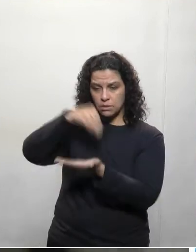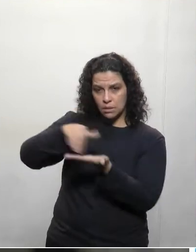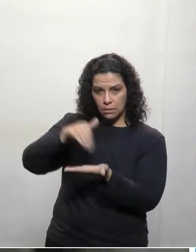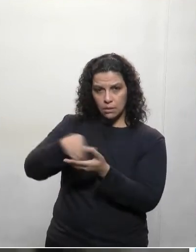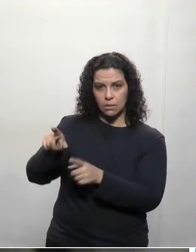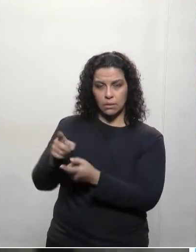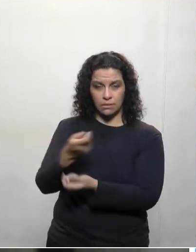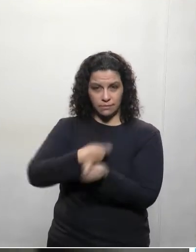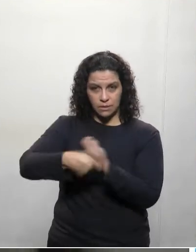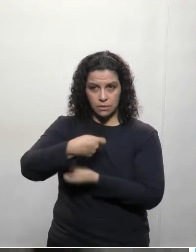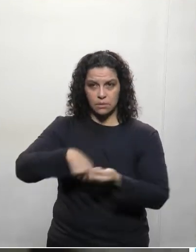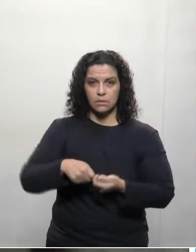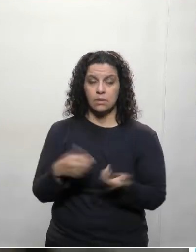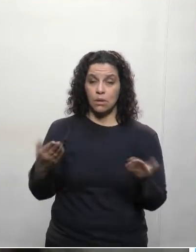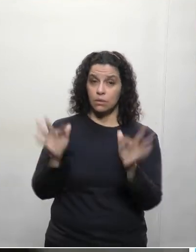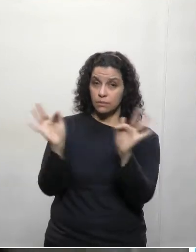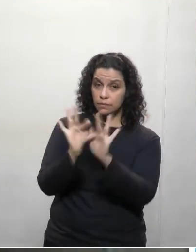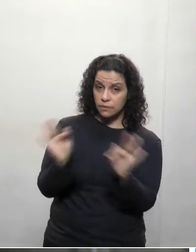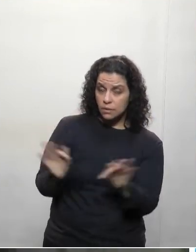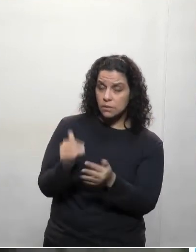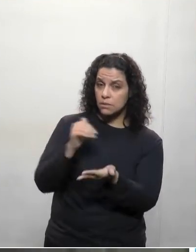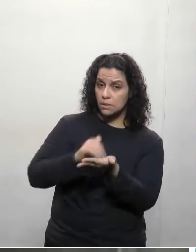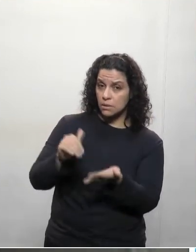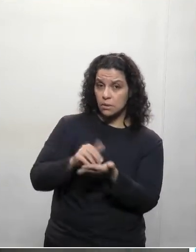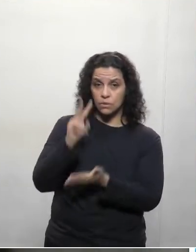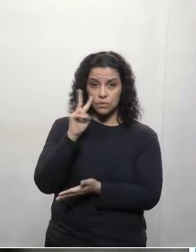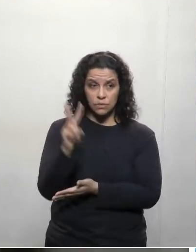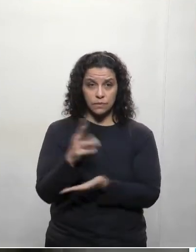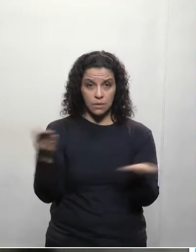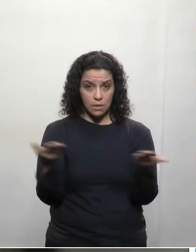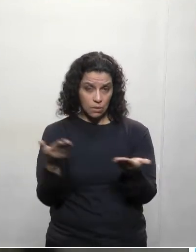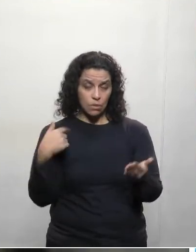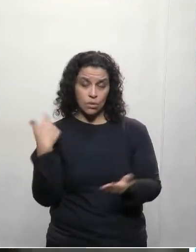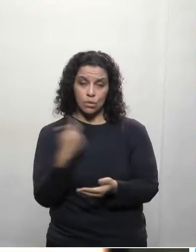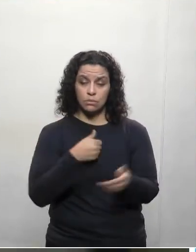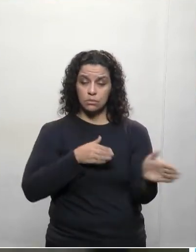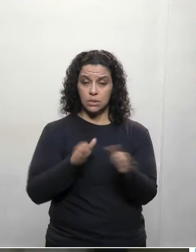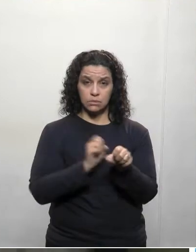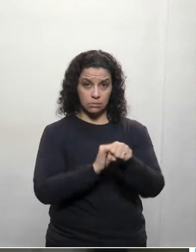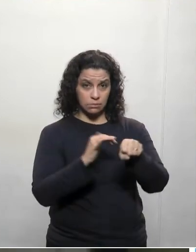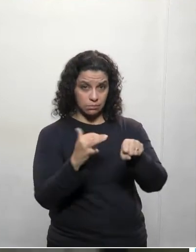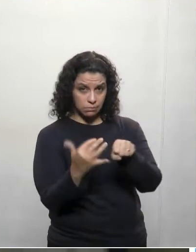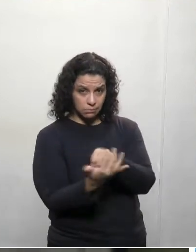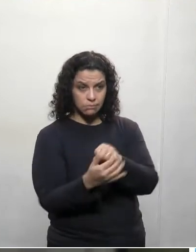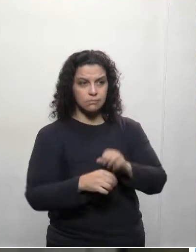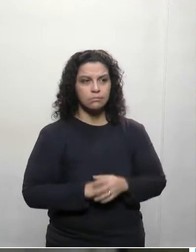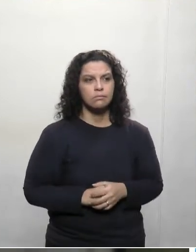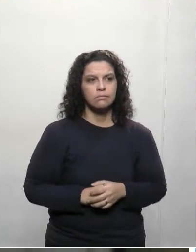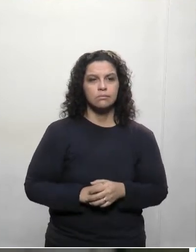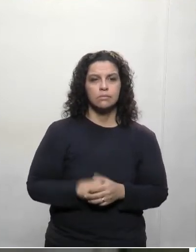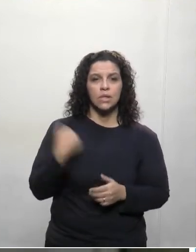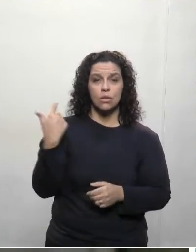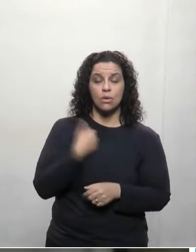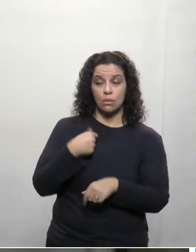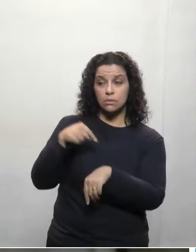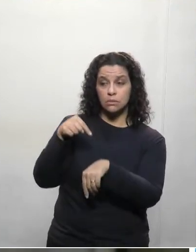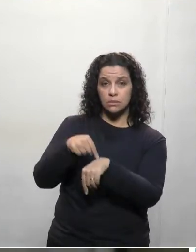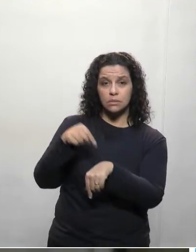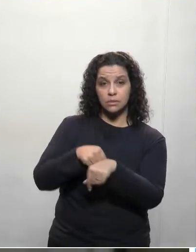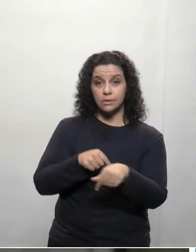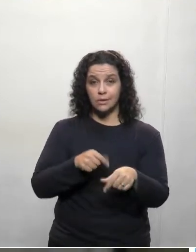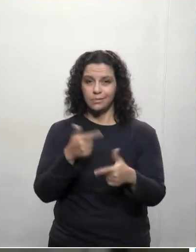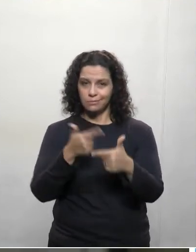da Fazenda. E fico feliz, secretário, de ver nesse momento que nós estamos enfrentando, momento de pandemia,